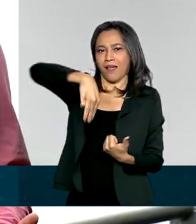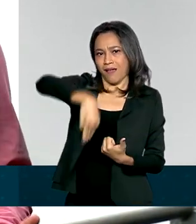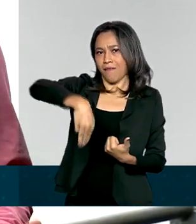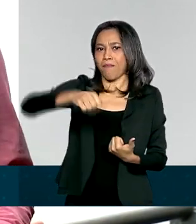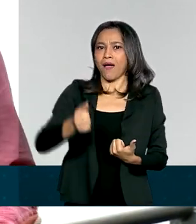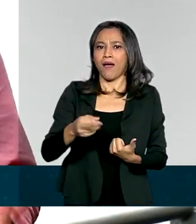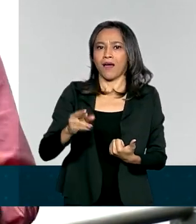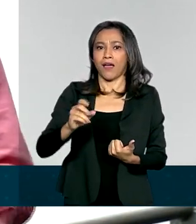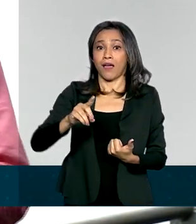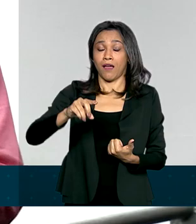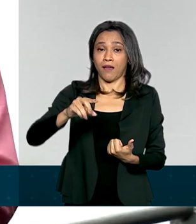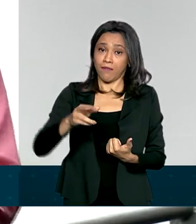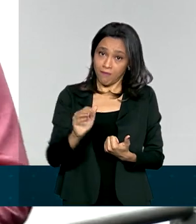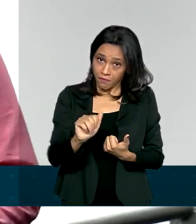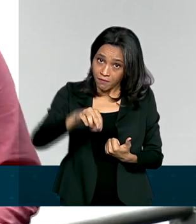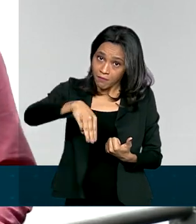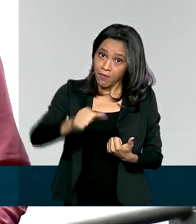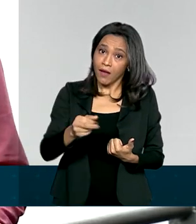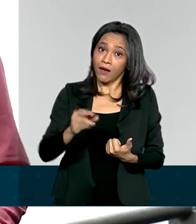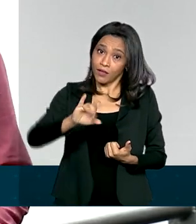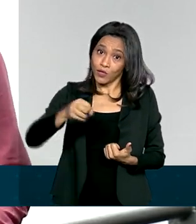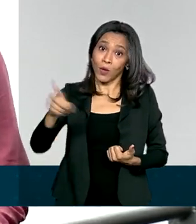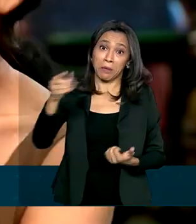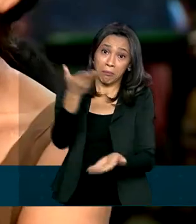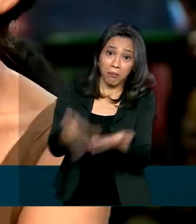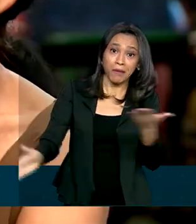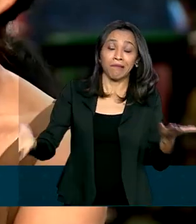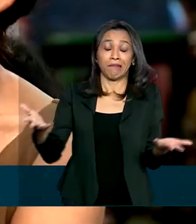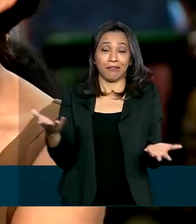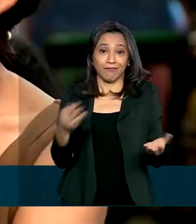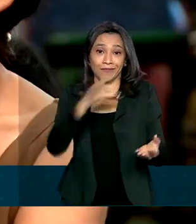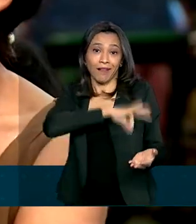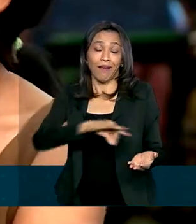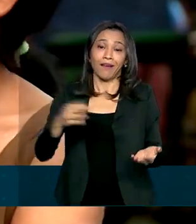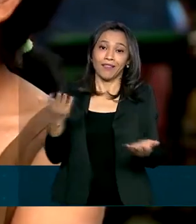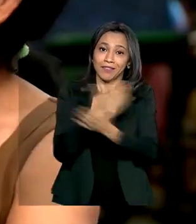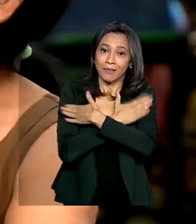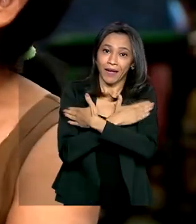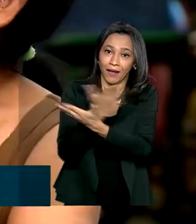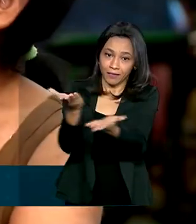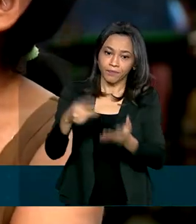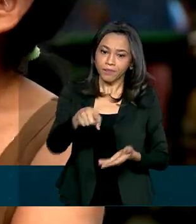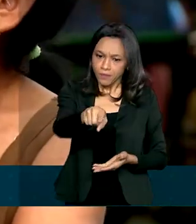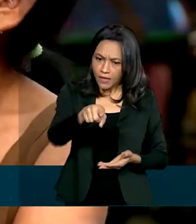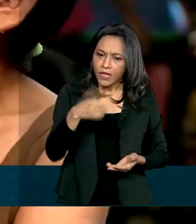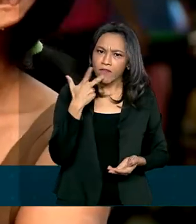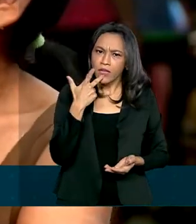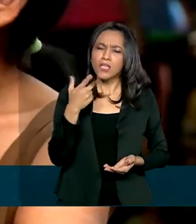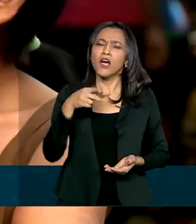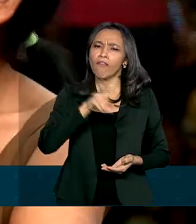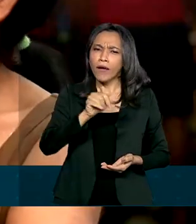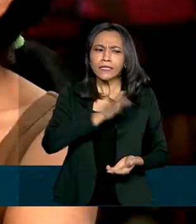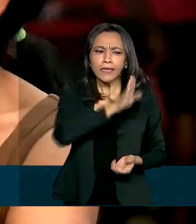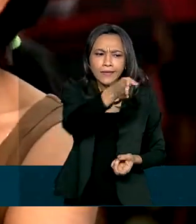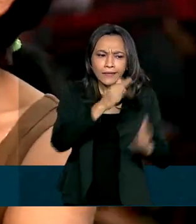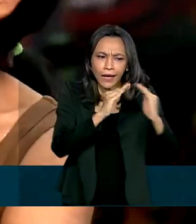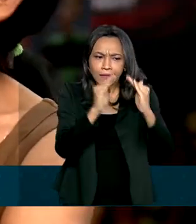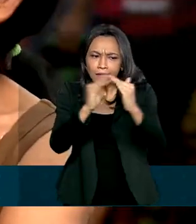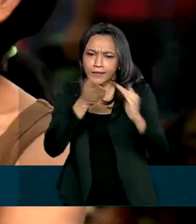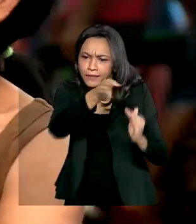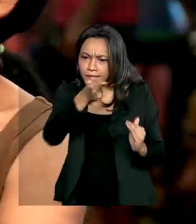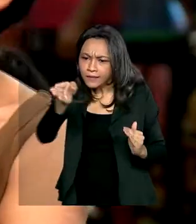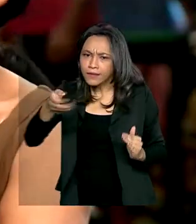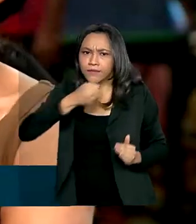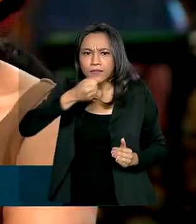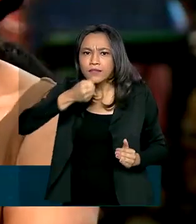perderam oportunidade de emprego e renda. Eles vão de casa em casa e vão entregar, vão entrevistar a pessoa e vão entregar.